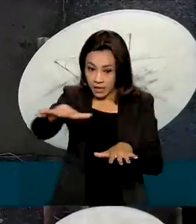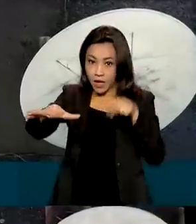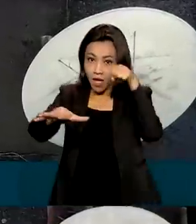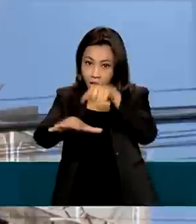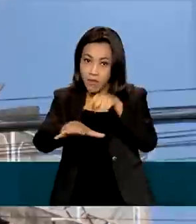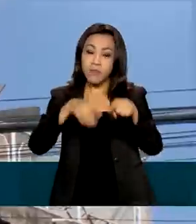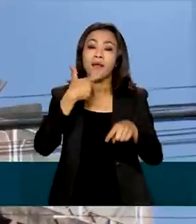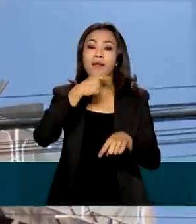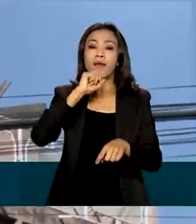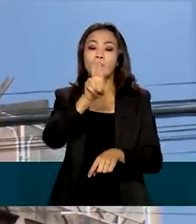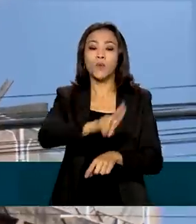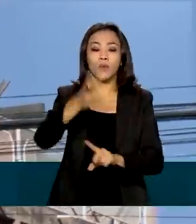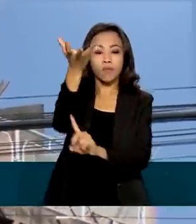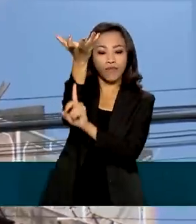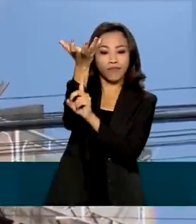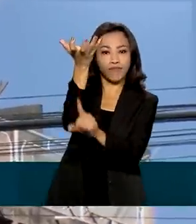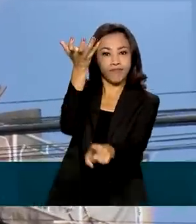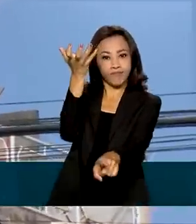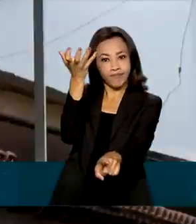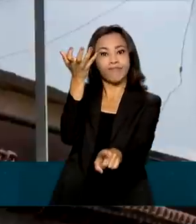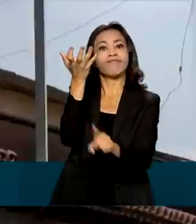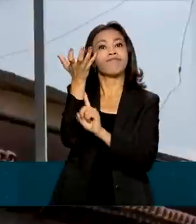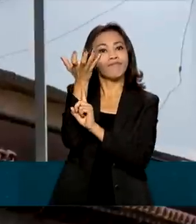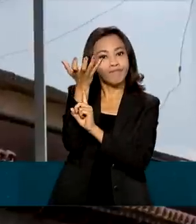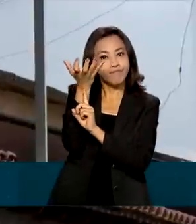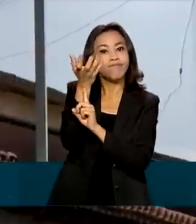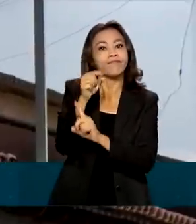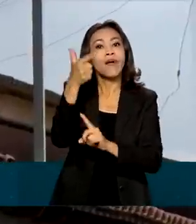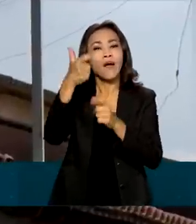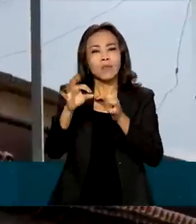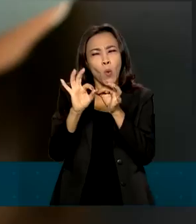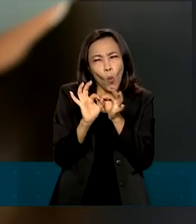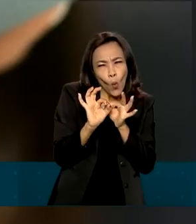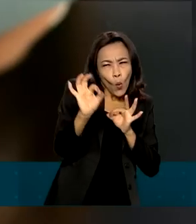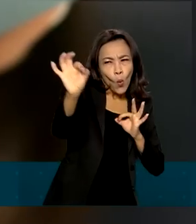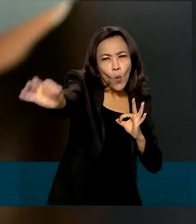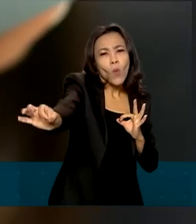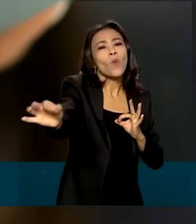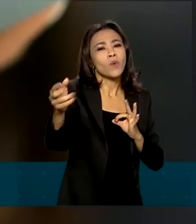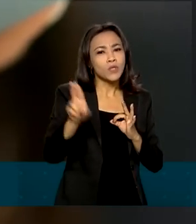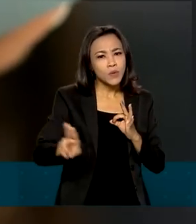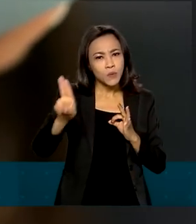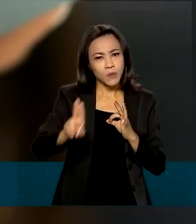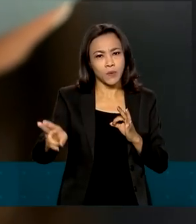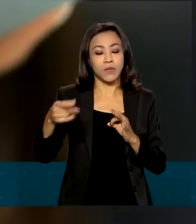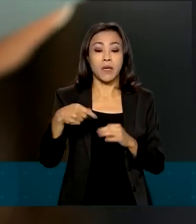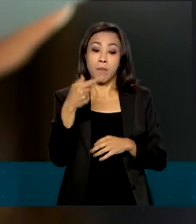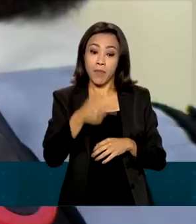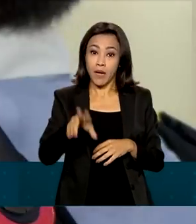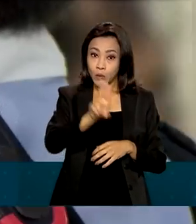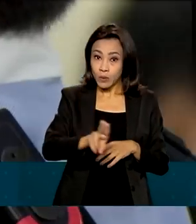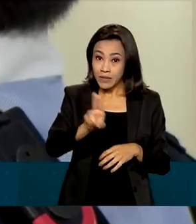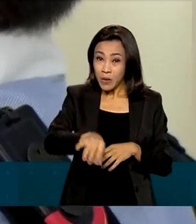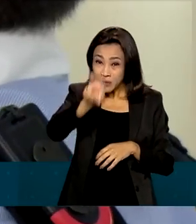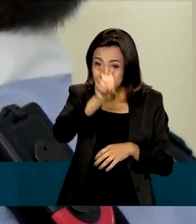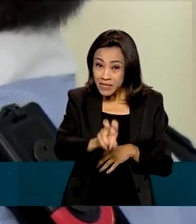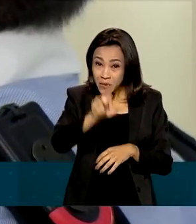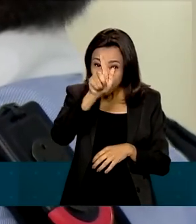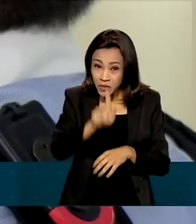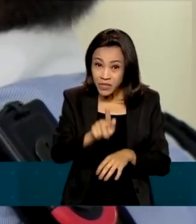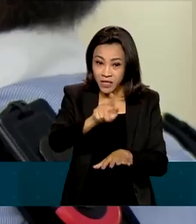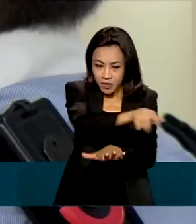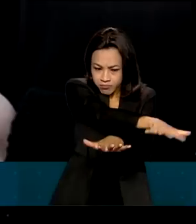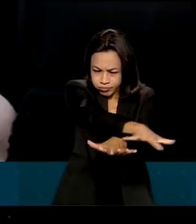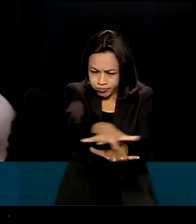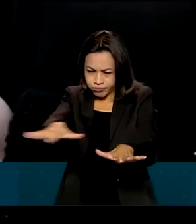quem usa antenas parabólicas, geralmente em regiões afastadas. Para usar o 5G puro, é necessário